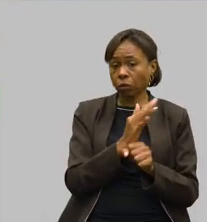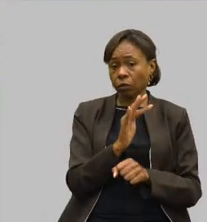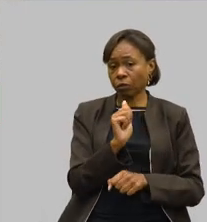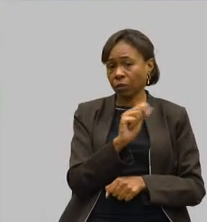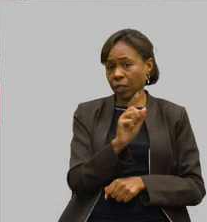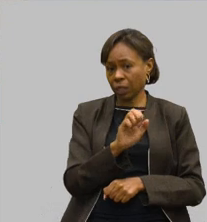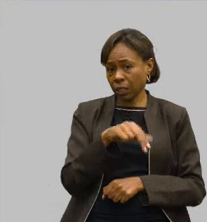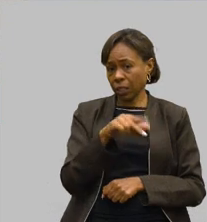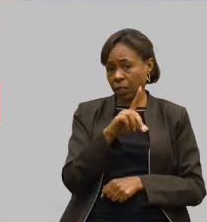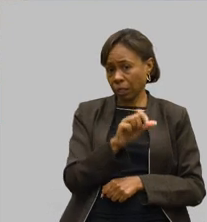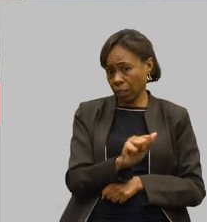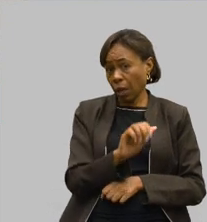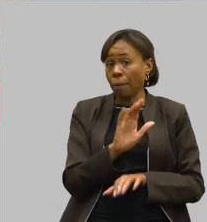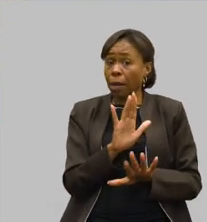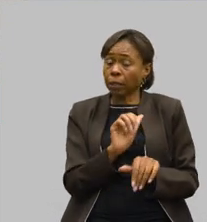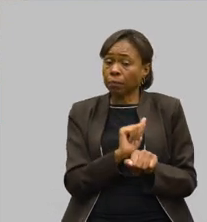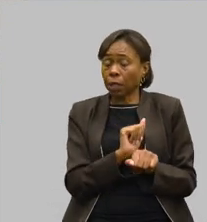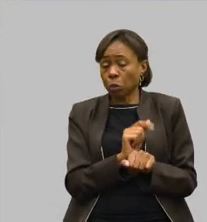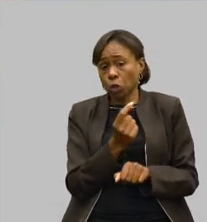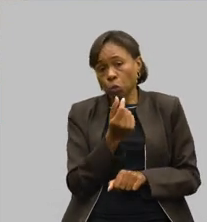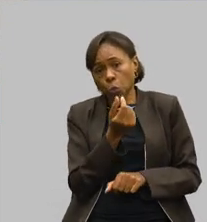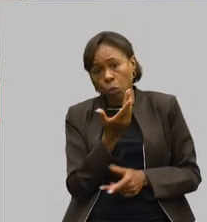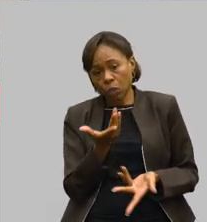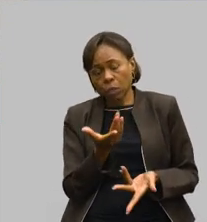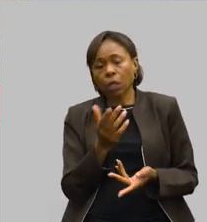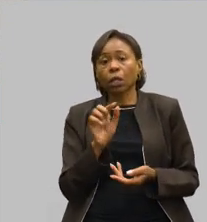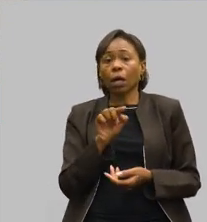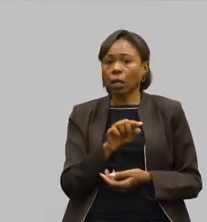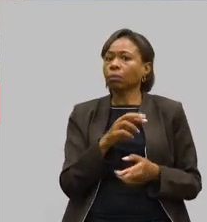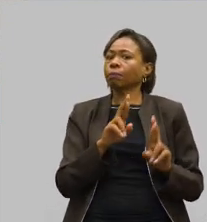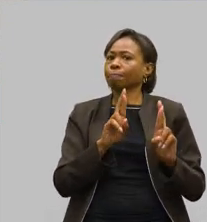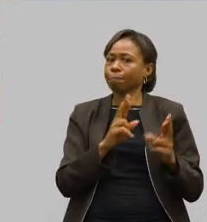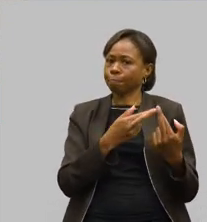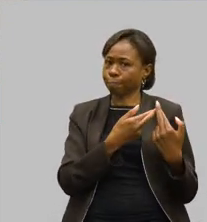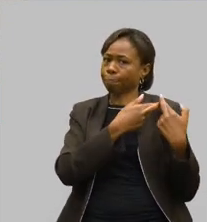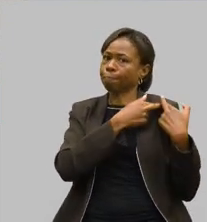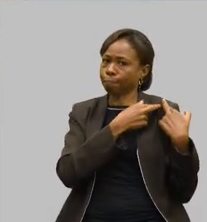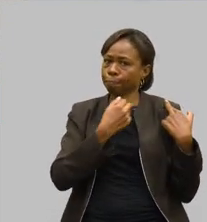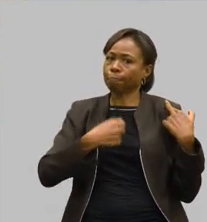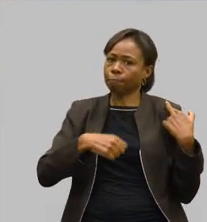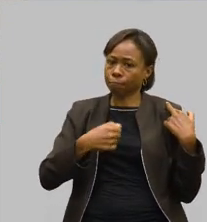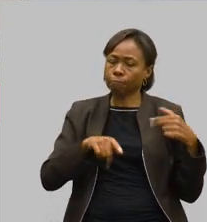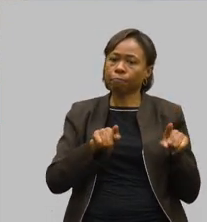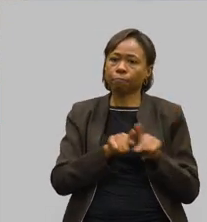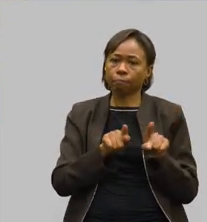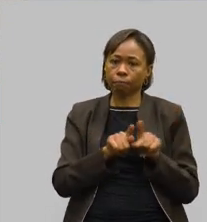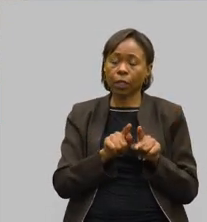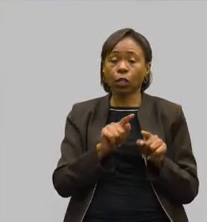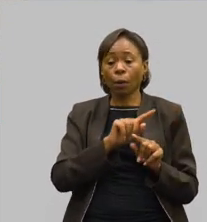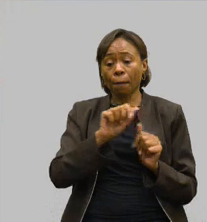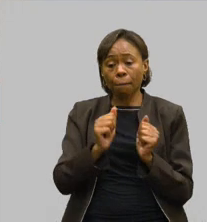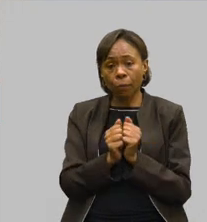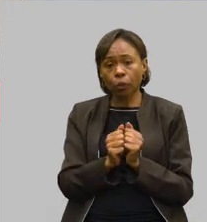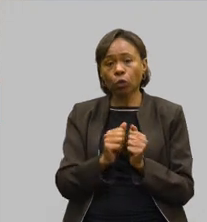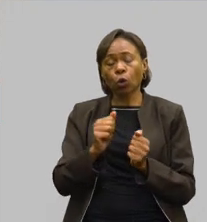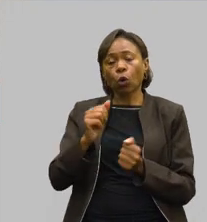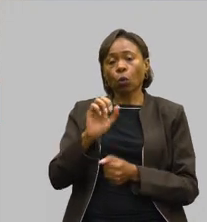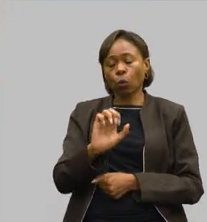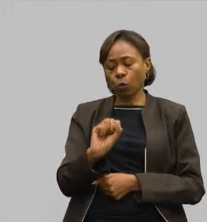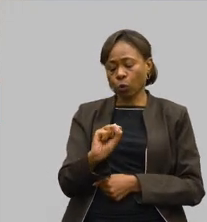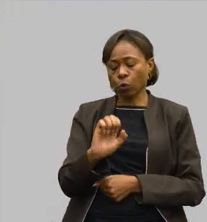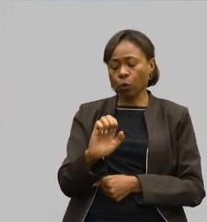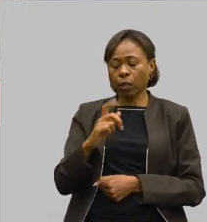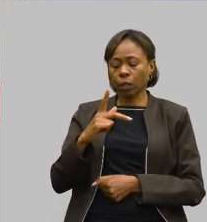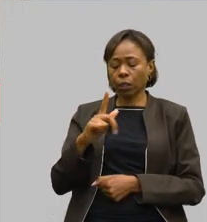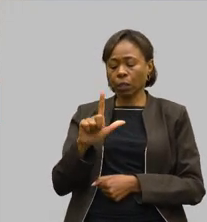receita, construção essa também feita com responsabilidade, já discutido aqui com a CEPLAG também, para que possa